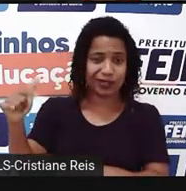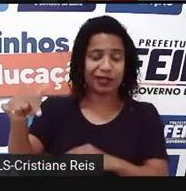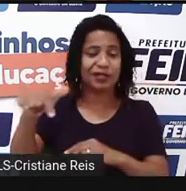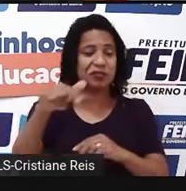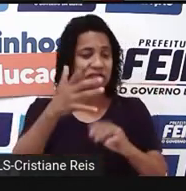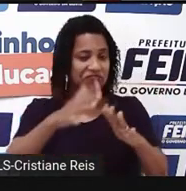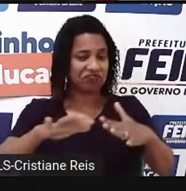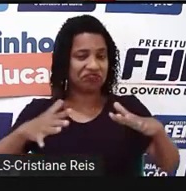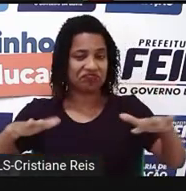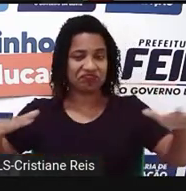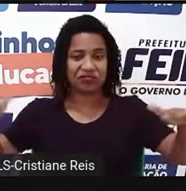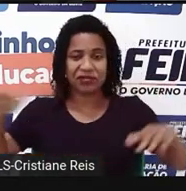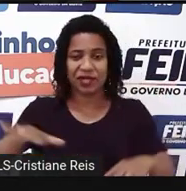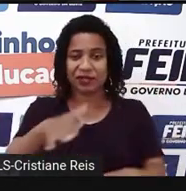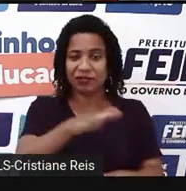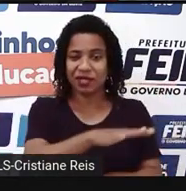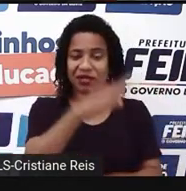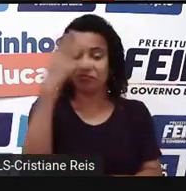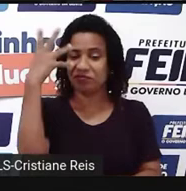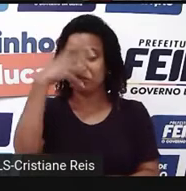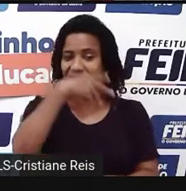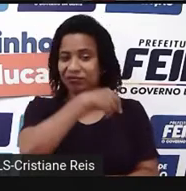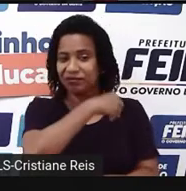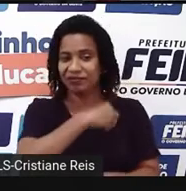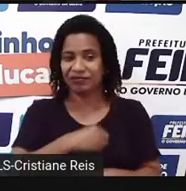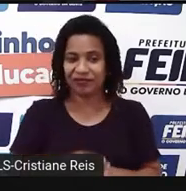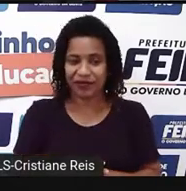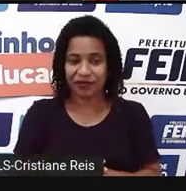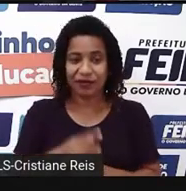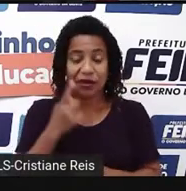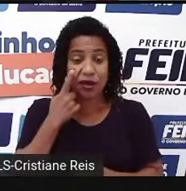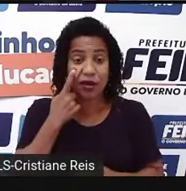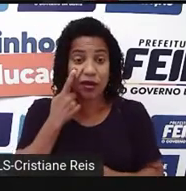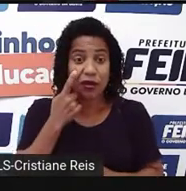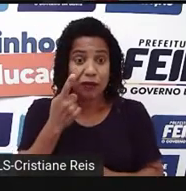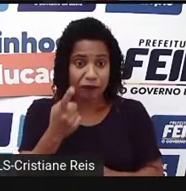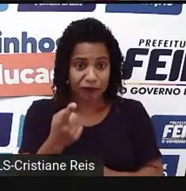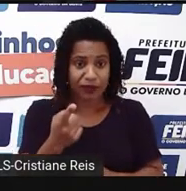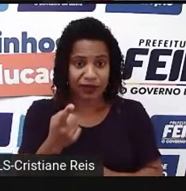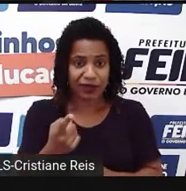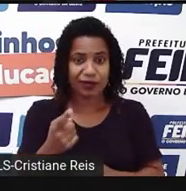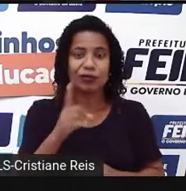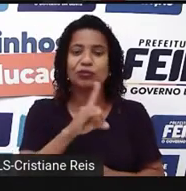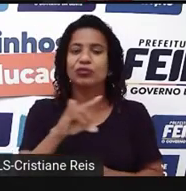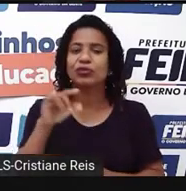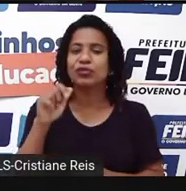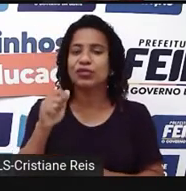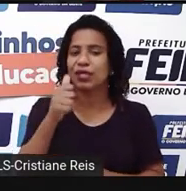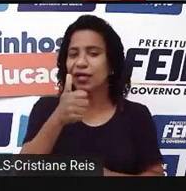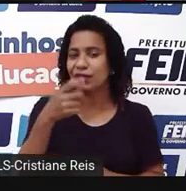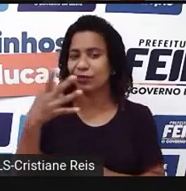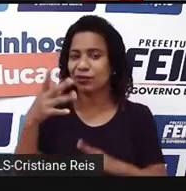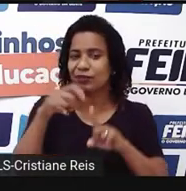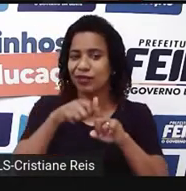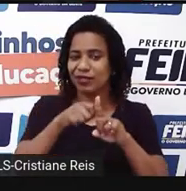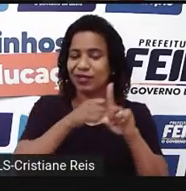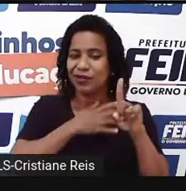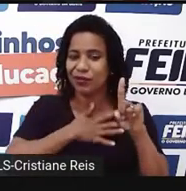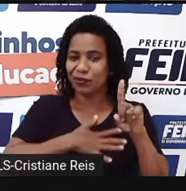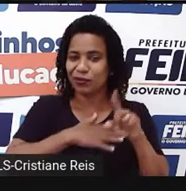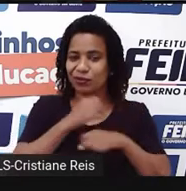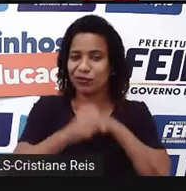Então, vejam aqui na legenda que ela foi tirada em 14 de agosto de 2019.